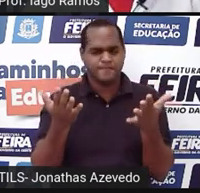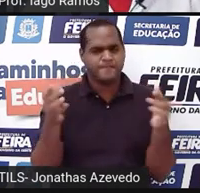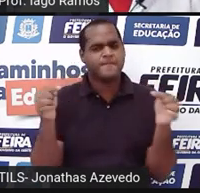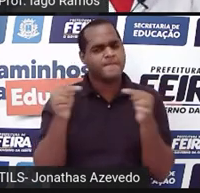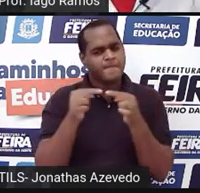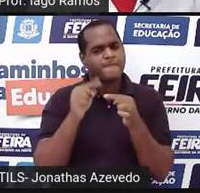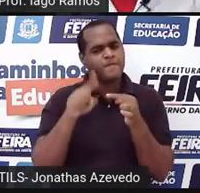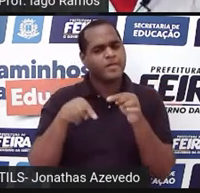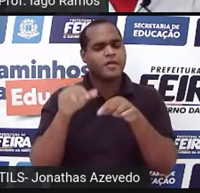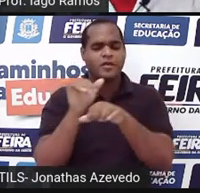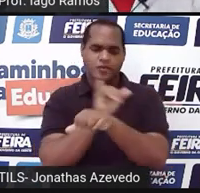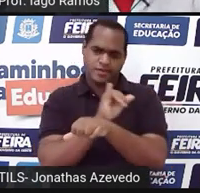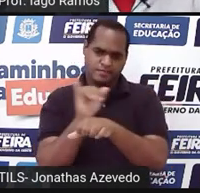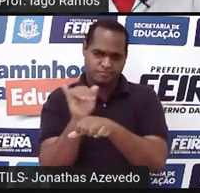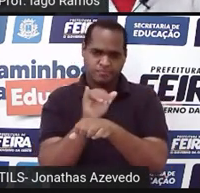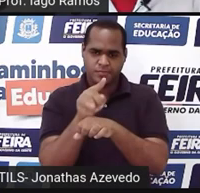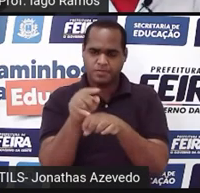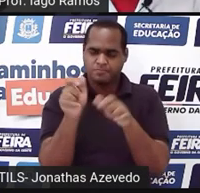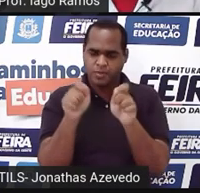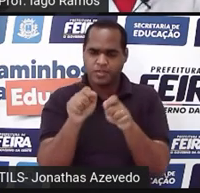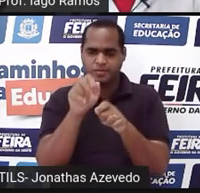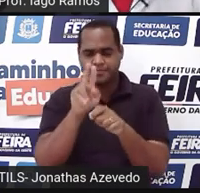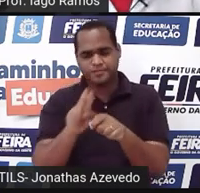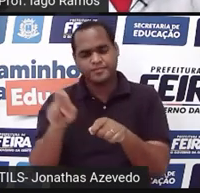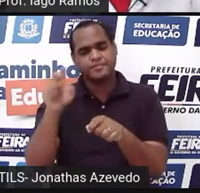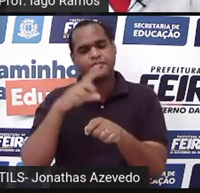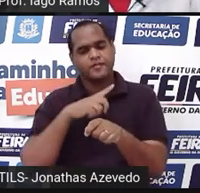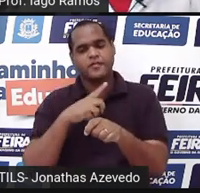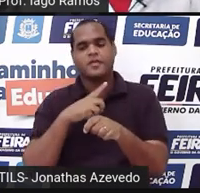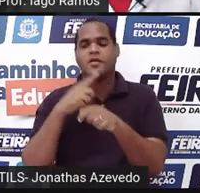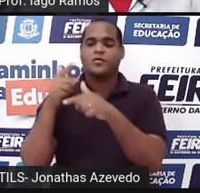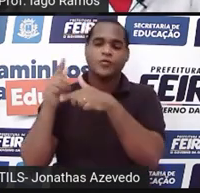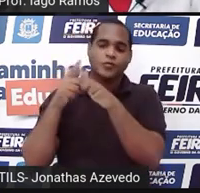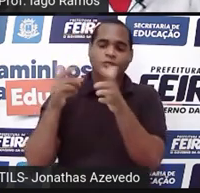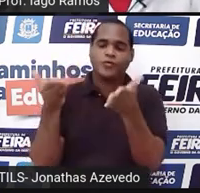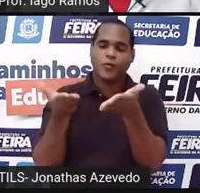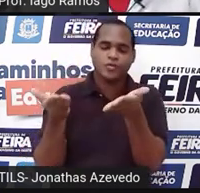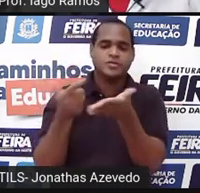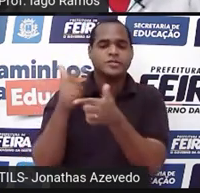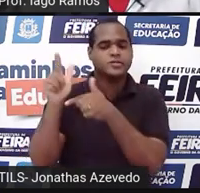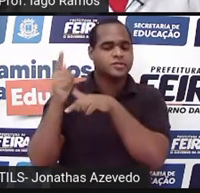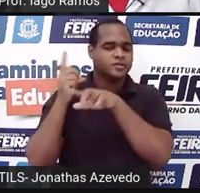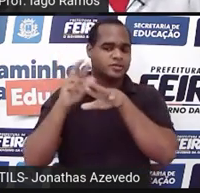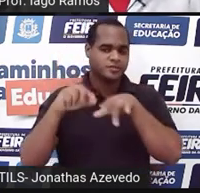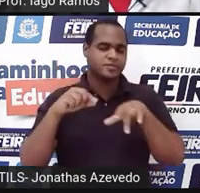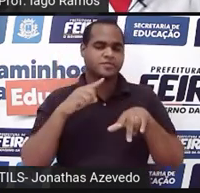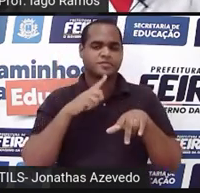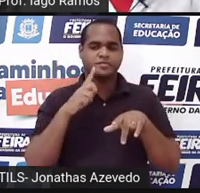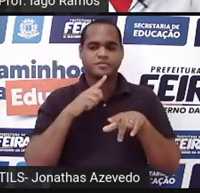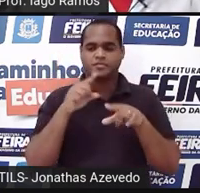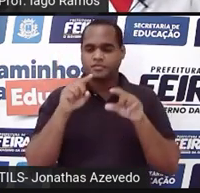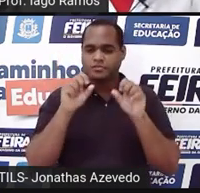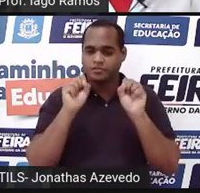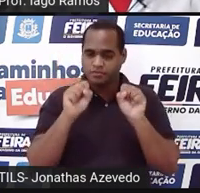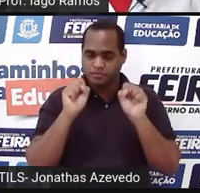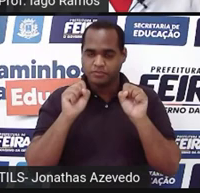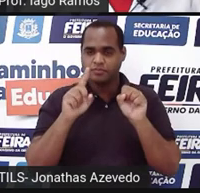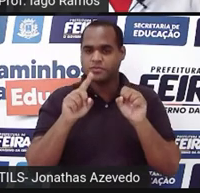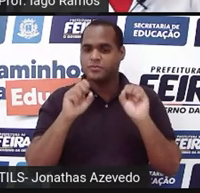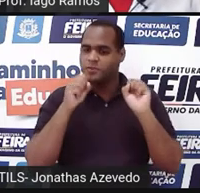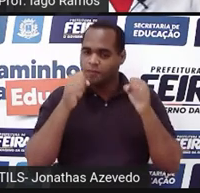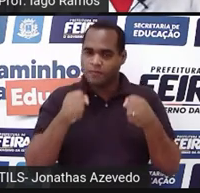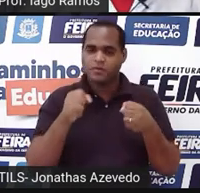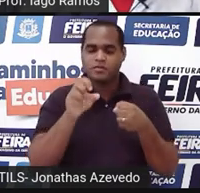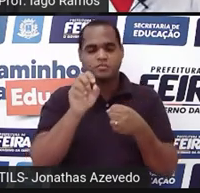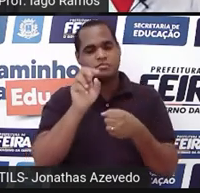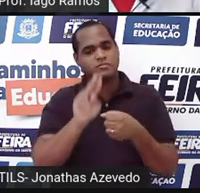É uma estratégia, pode e vai existir outras estratégias que a gente pode estar usando para fazer cálculo